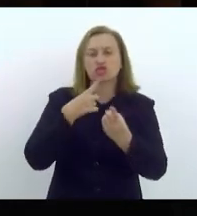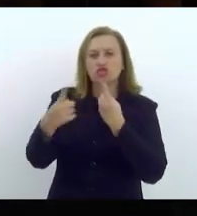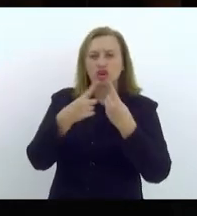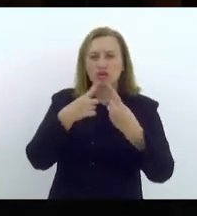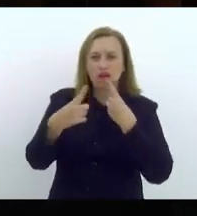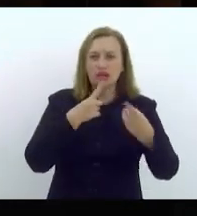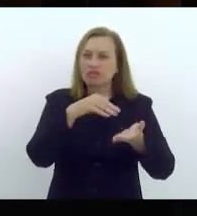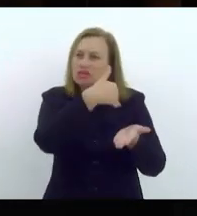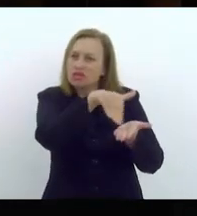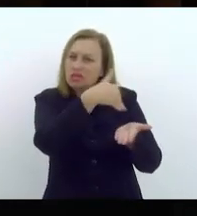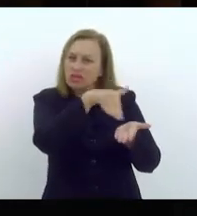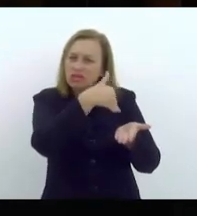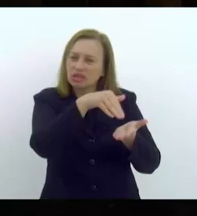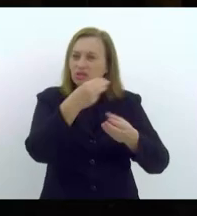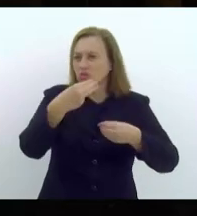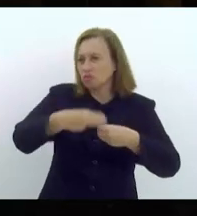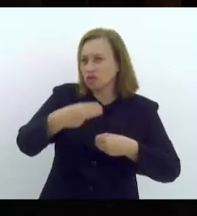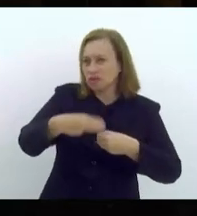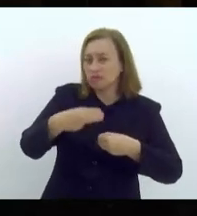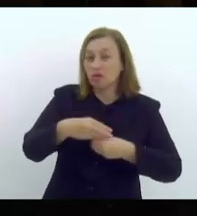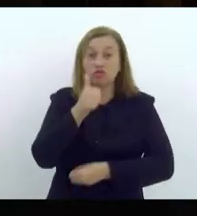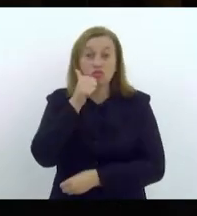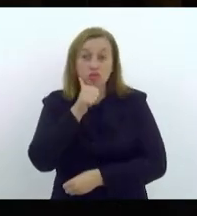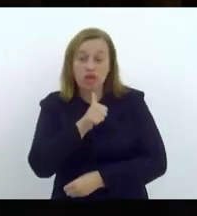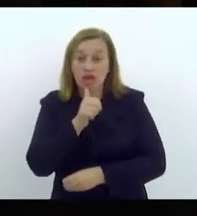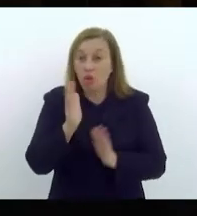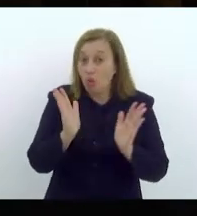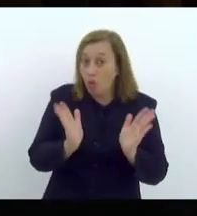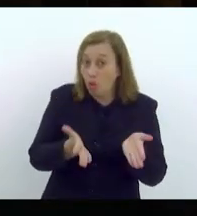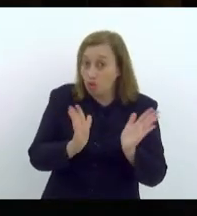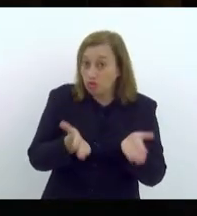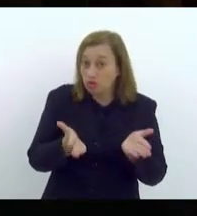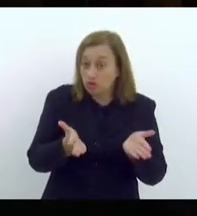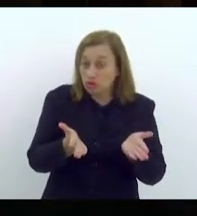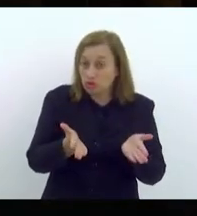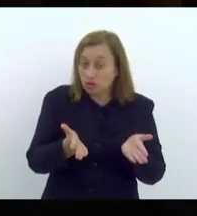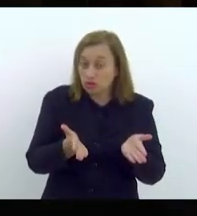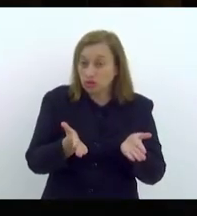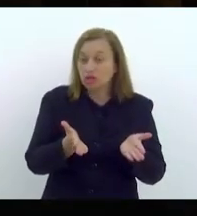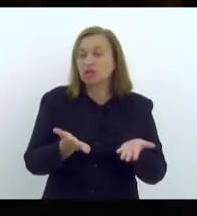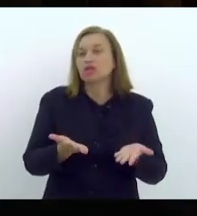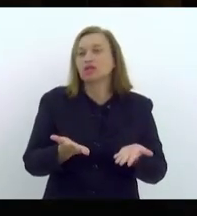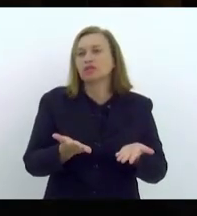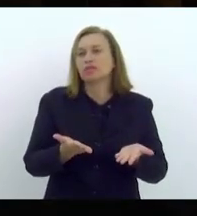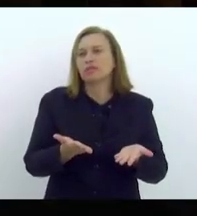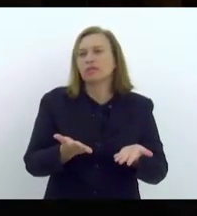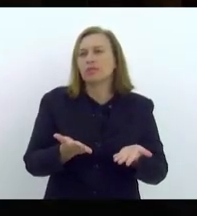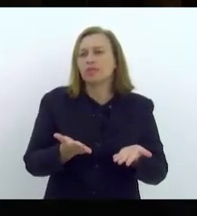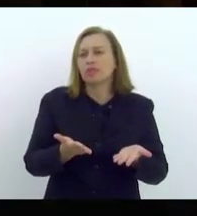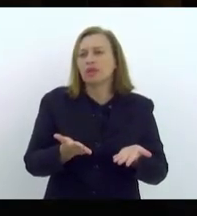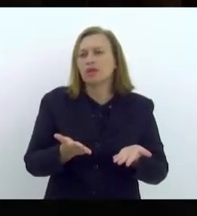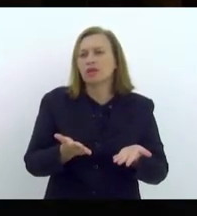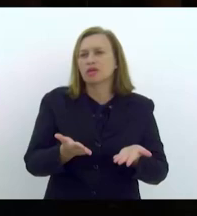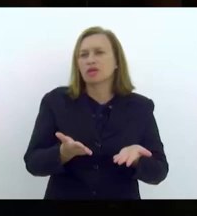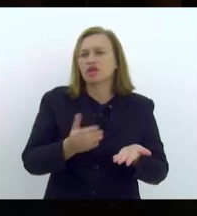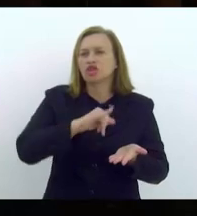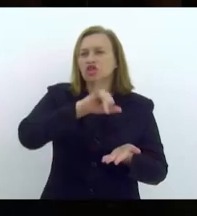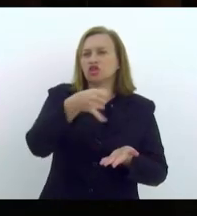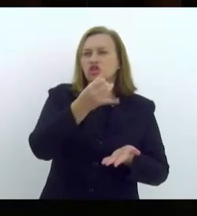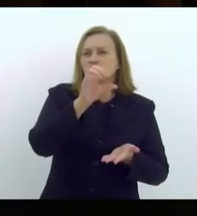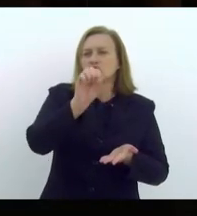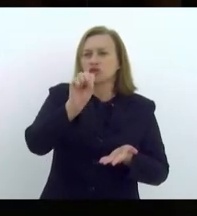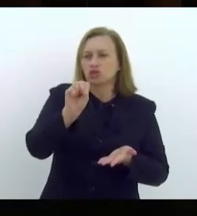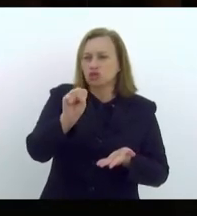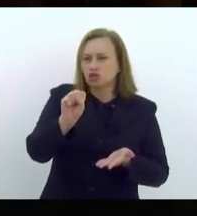Secretaria Municipal de Mulheres, hoje, à frente à Joyce Trindade,